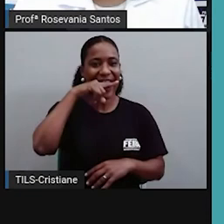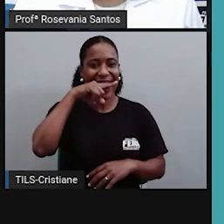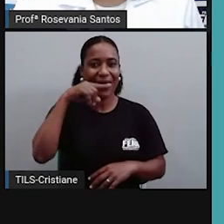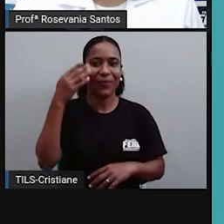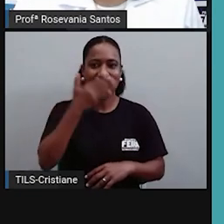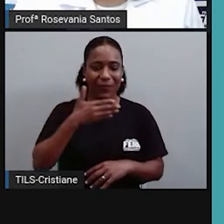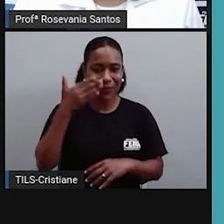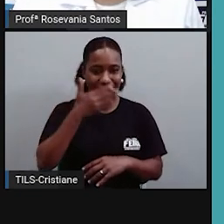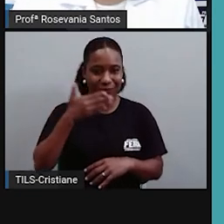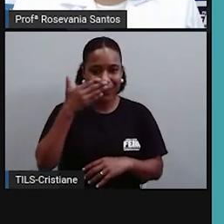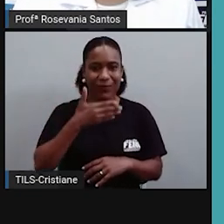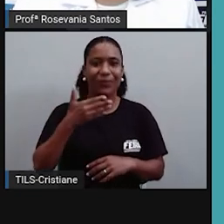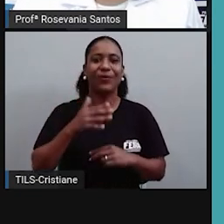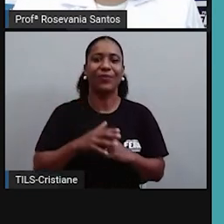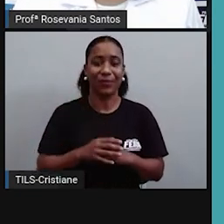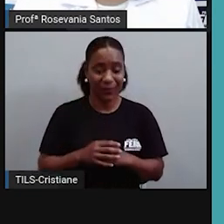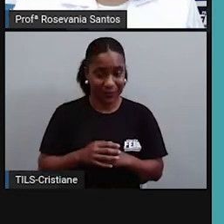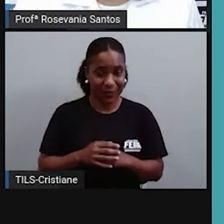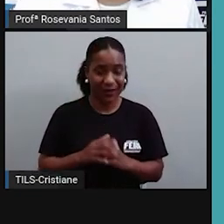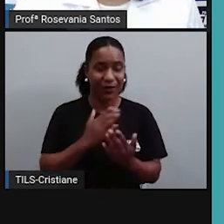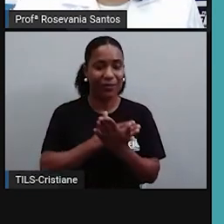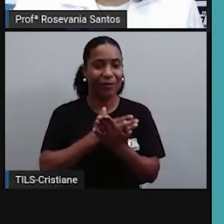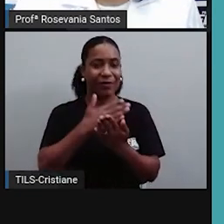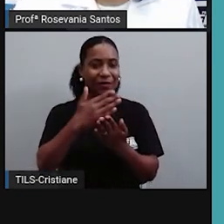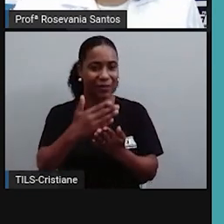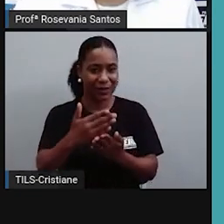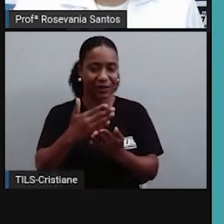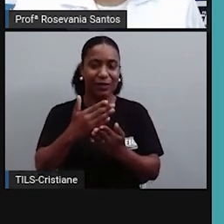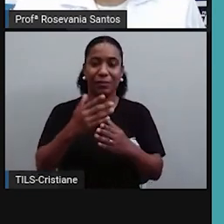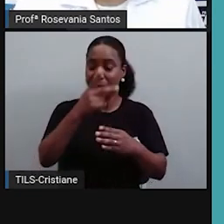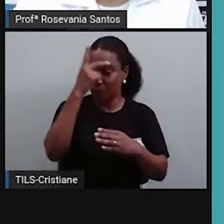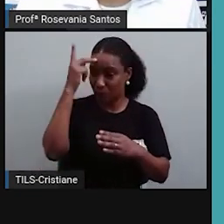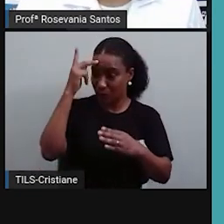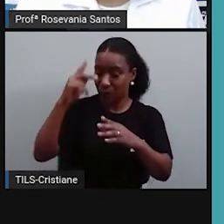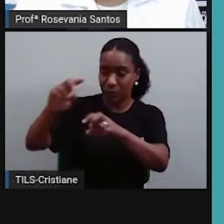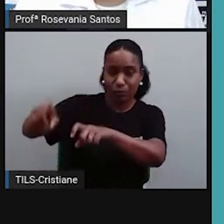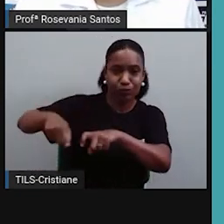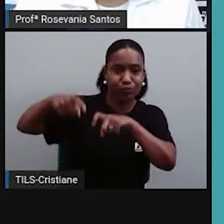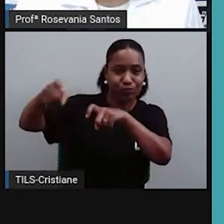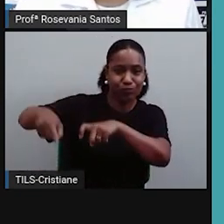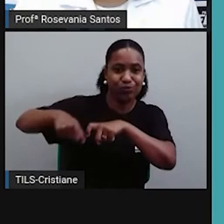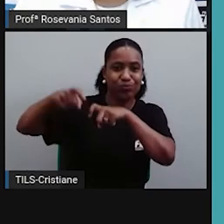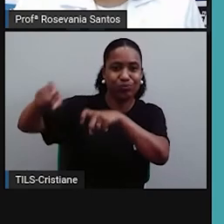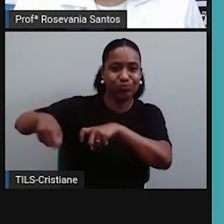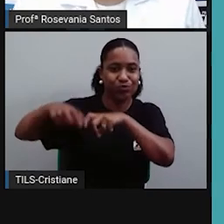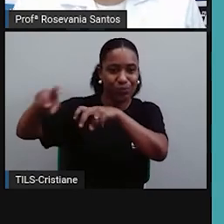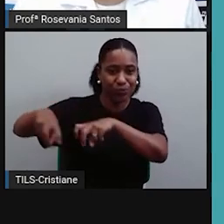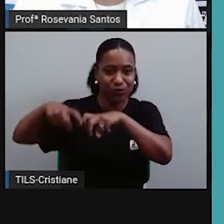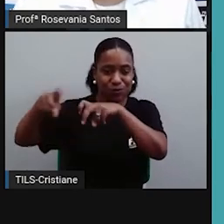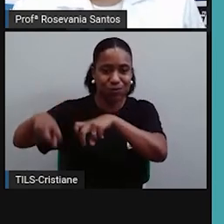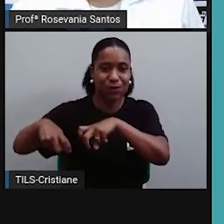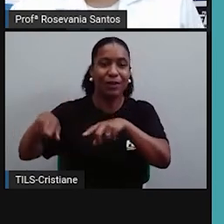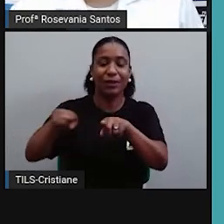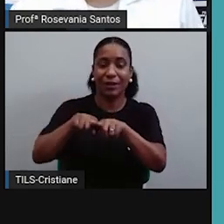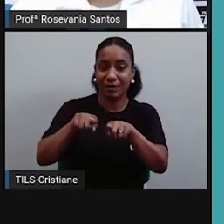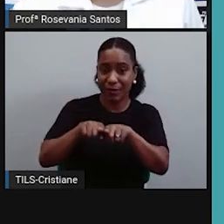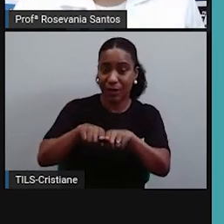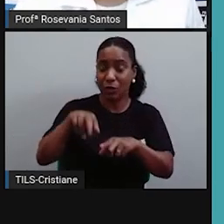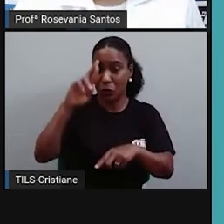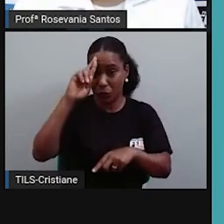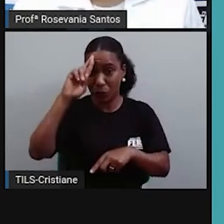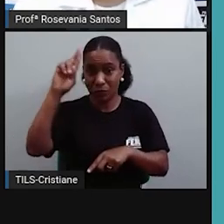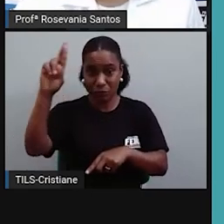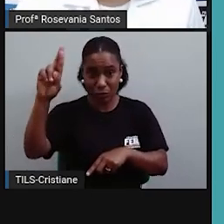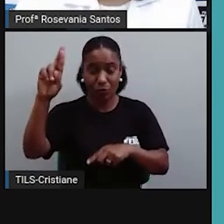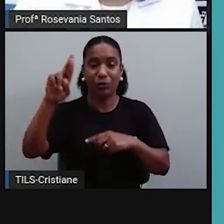Aqui, no caso, começamos a ter uma sociedade rural. Com esses famílios, coronéis. E patriarcal. Ou seja,